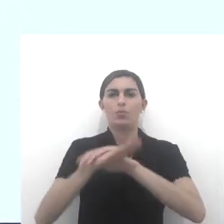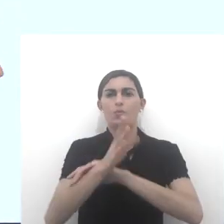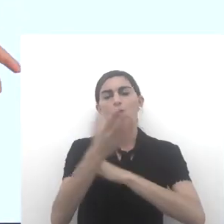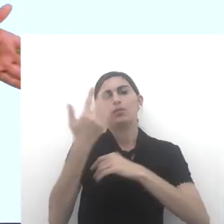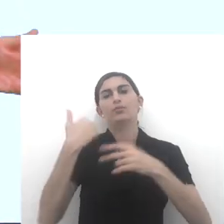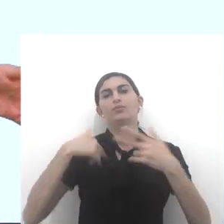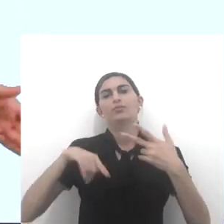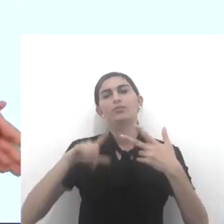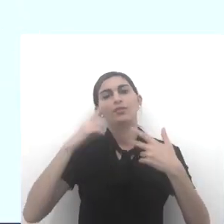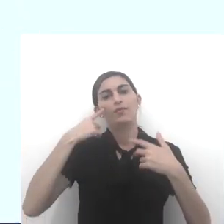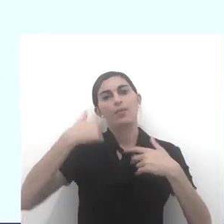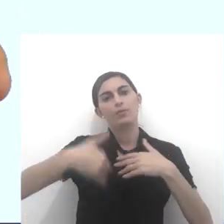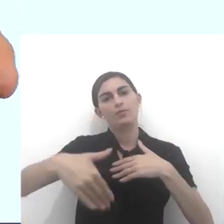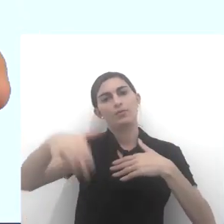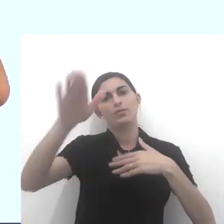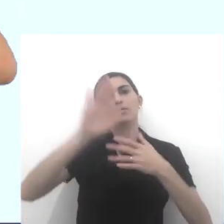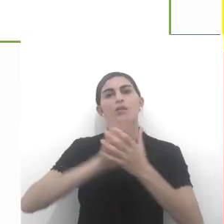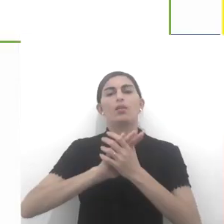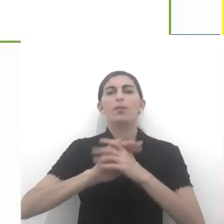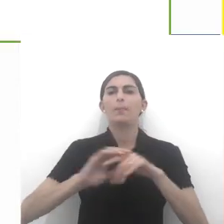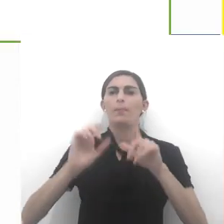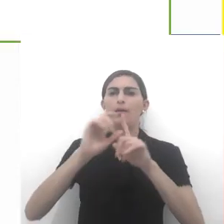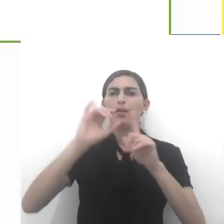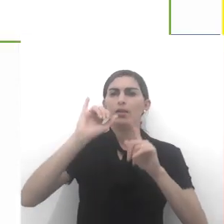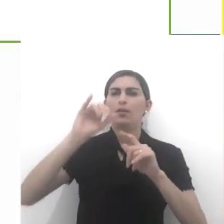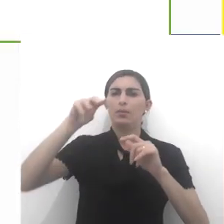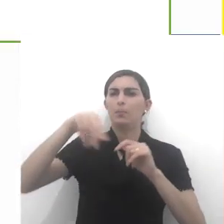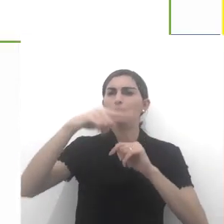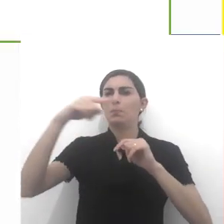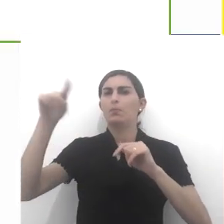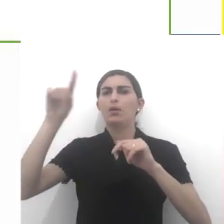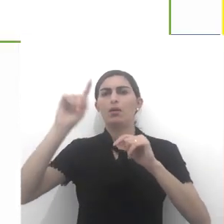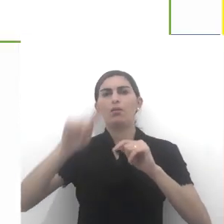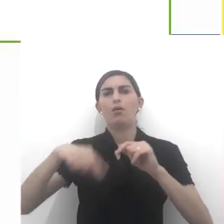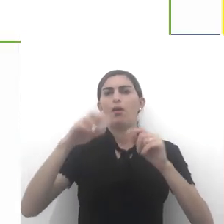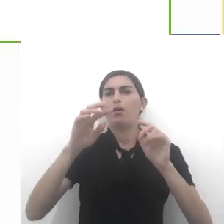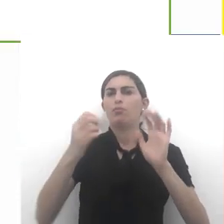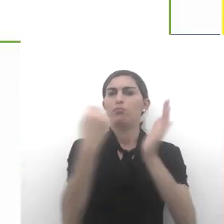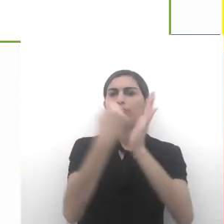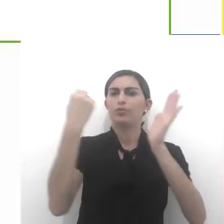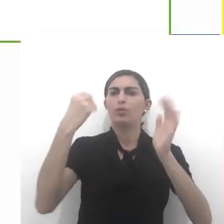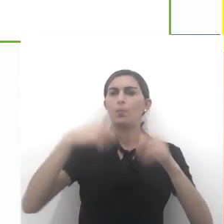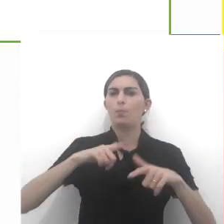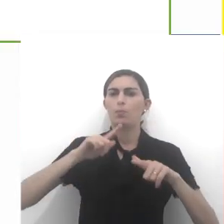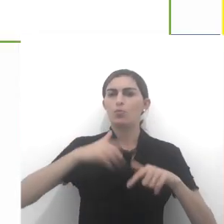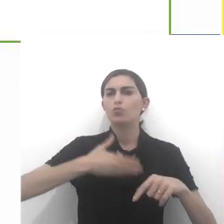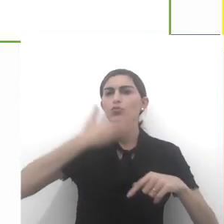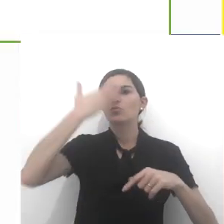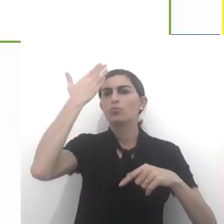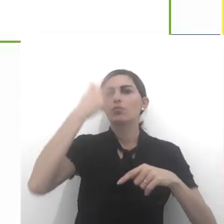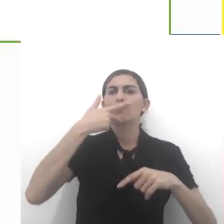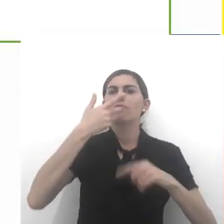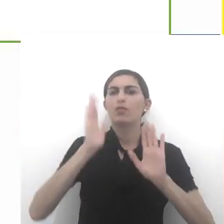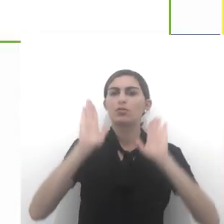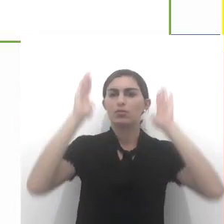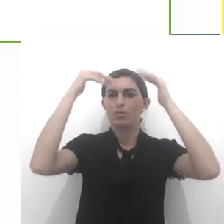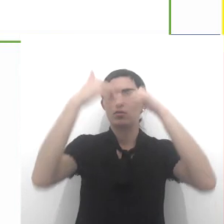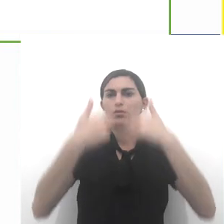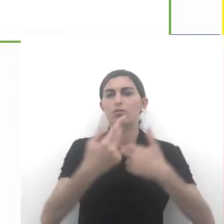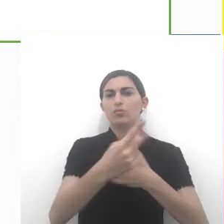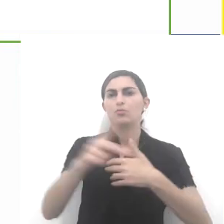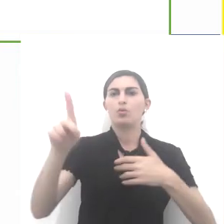guardiões. Vamos adiante. A palavra imã é um título muçulmano que vai designar o